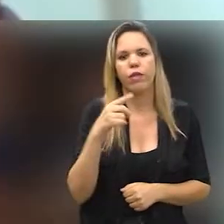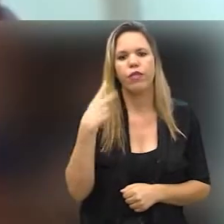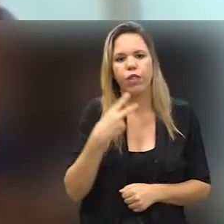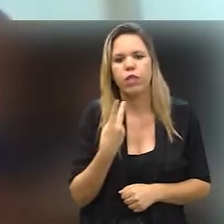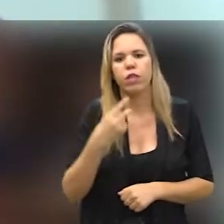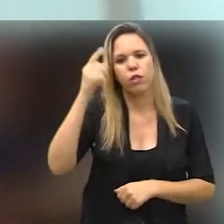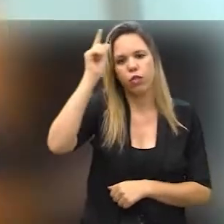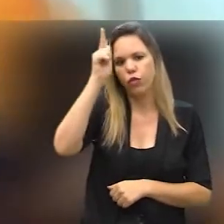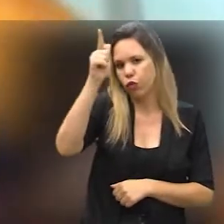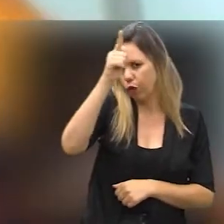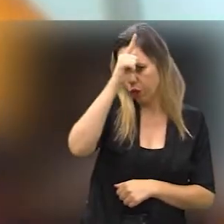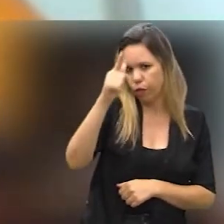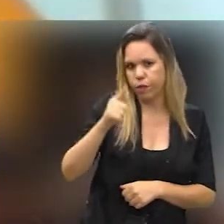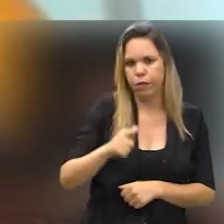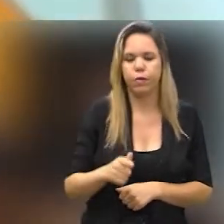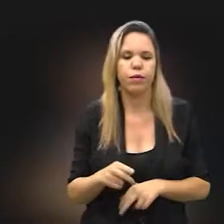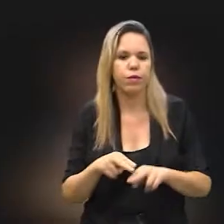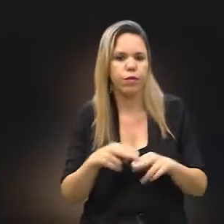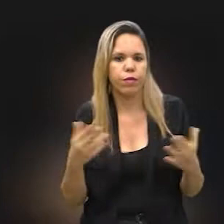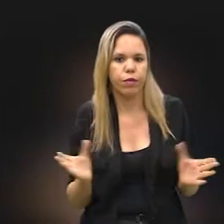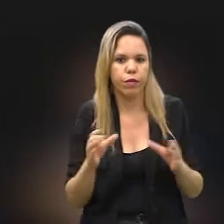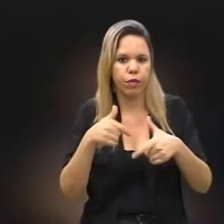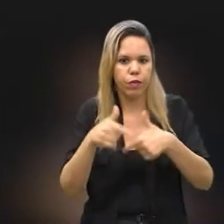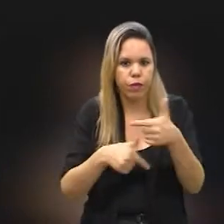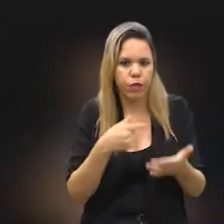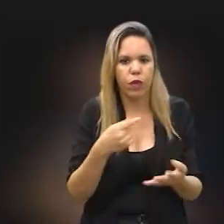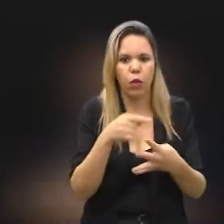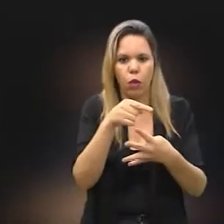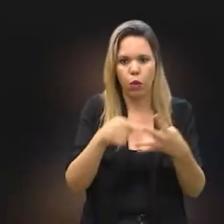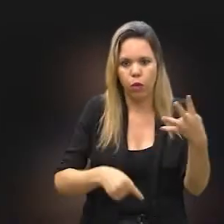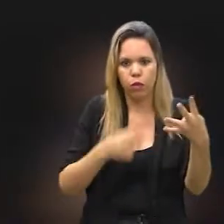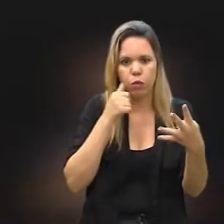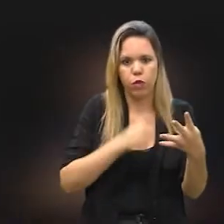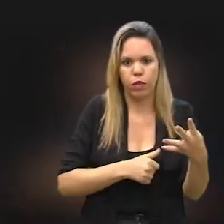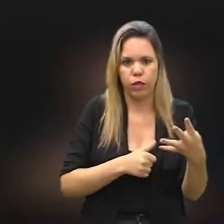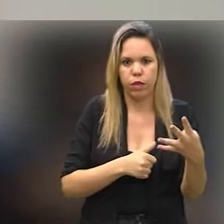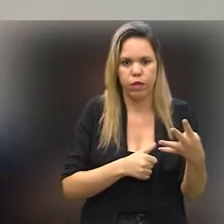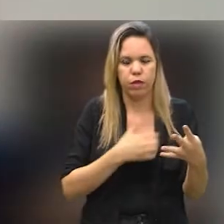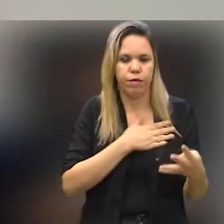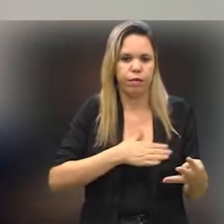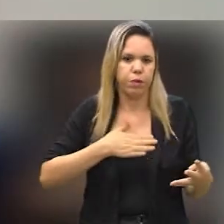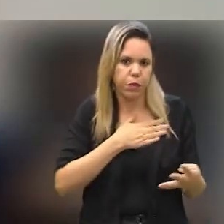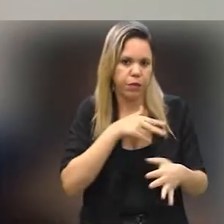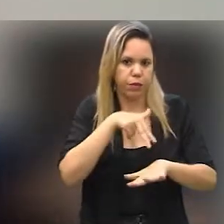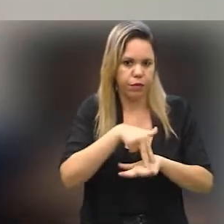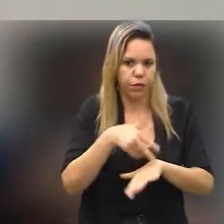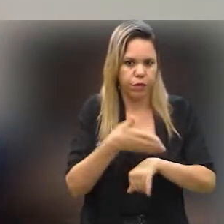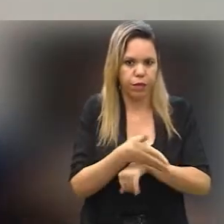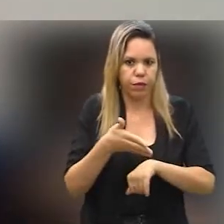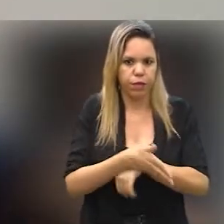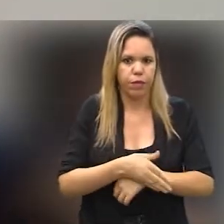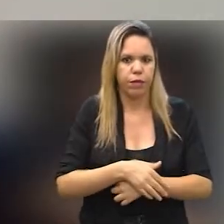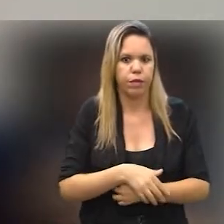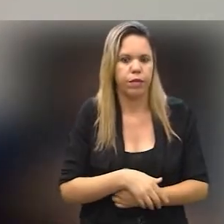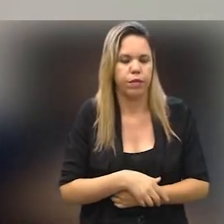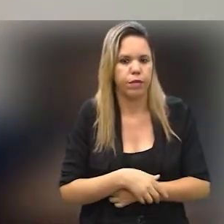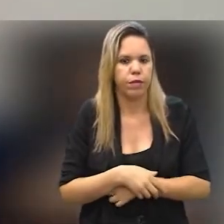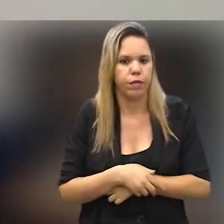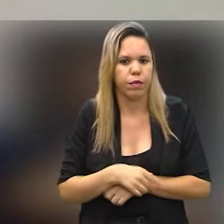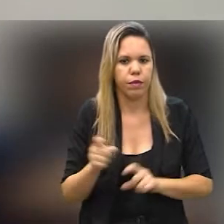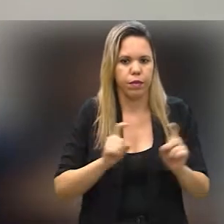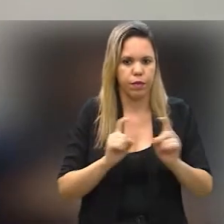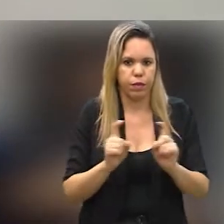Palermo, além do vereador Gustavo Peta. Portanto, a comissão conta com quatro mulheres. Muita satisfação que eu participo